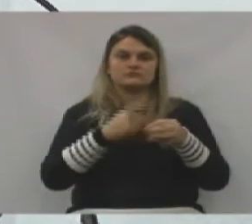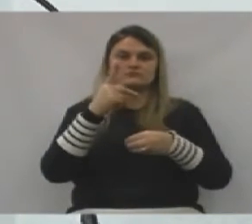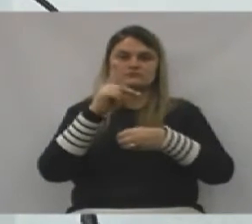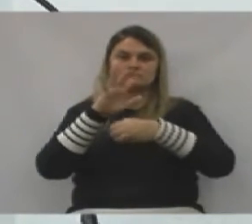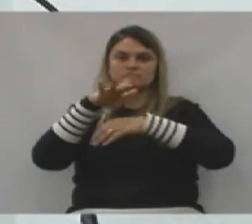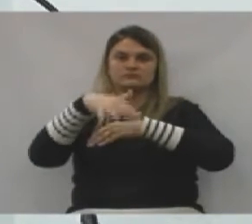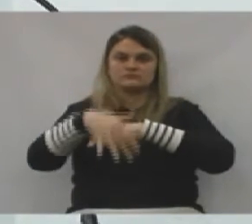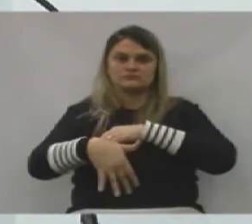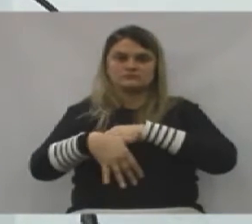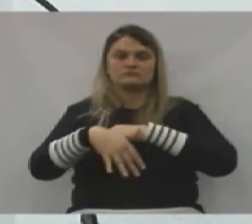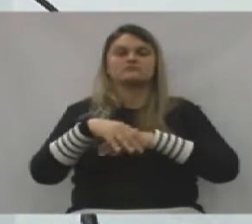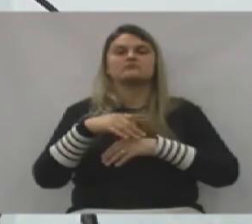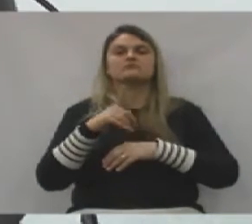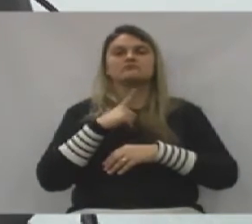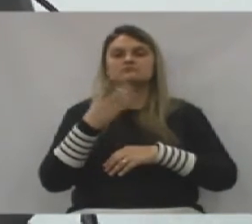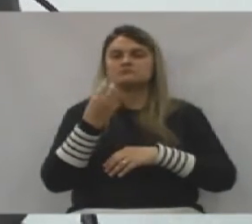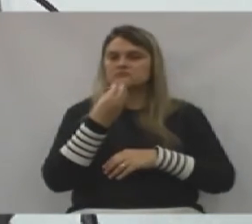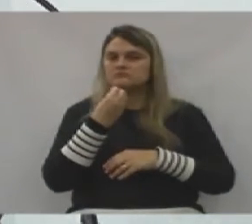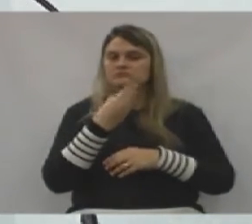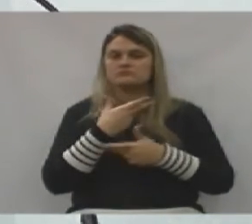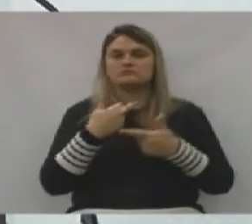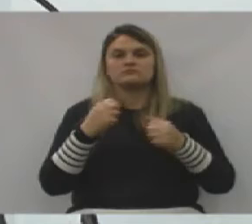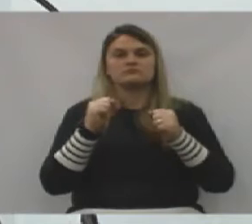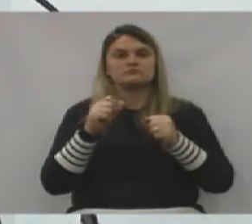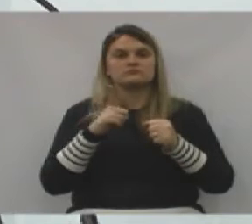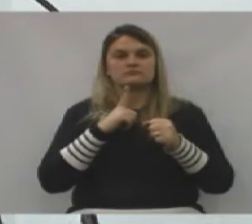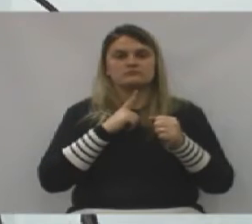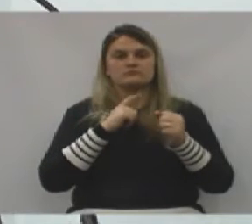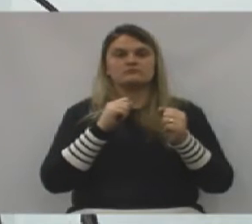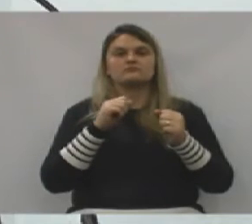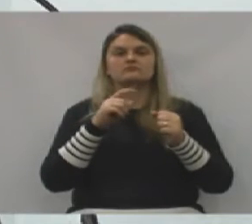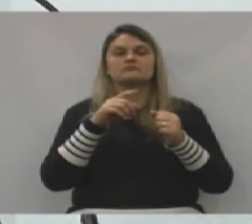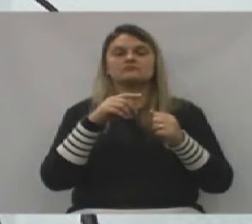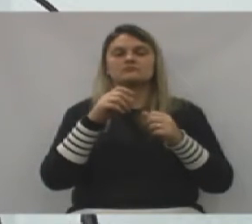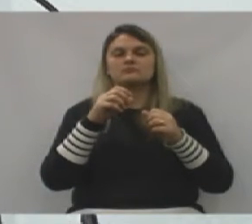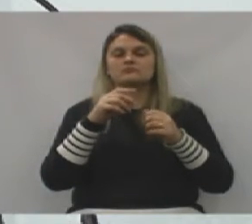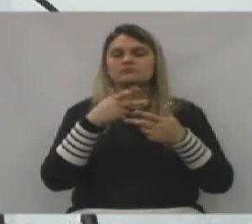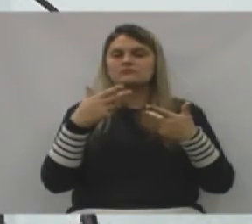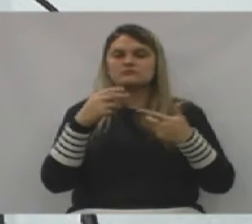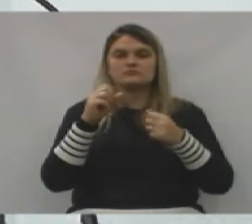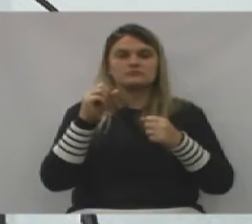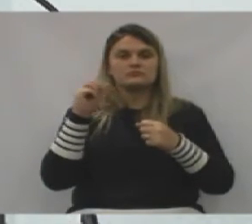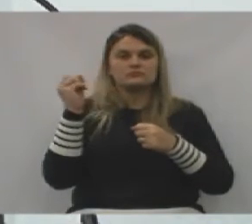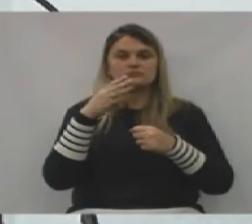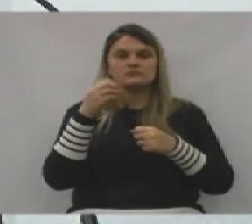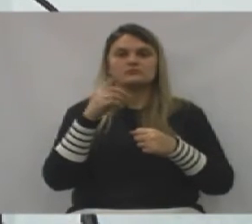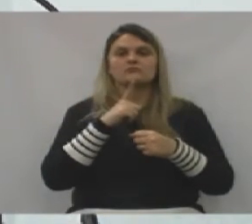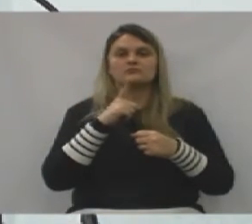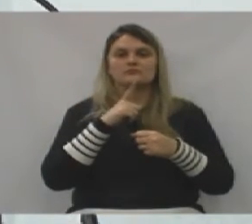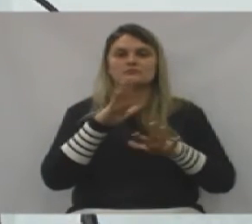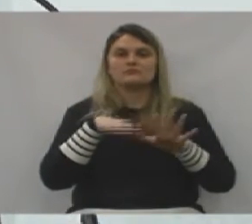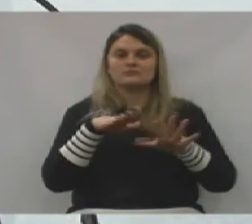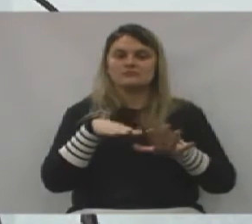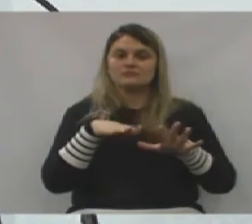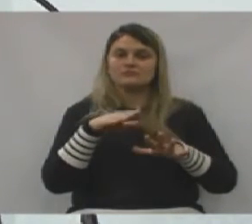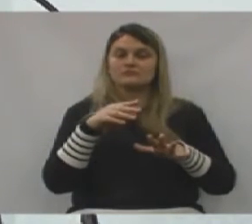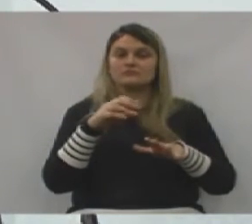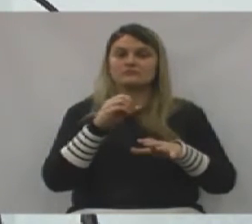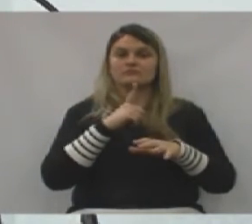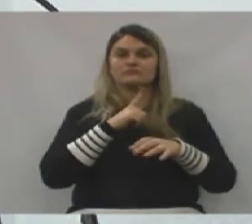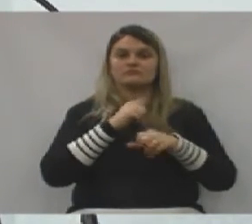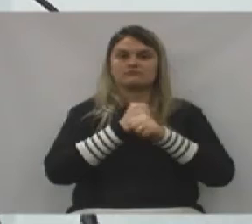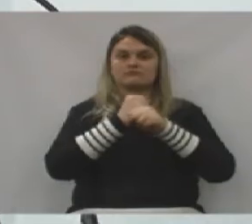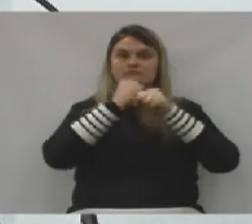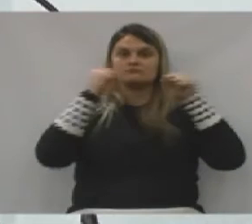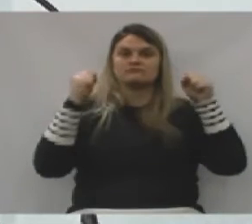várias possibilidades enormes batendo na nossa porta, dando tapa na nossa cara, ou a gente acorda